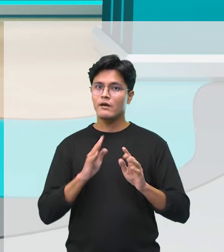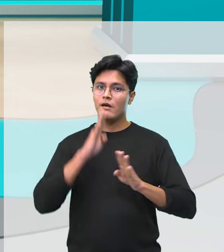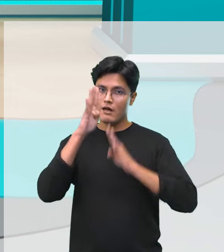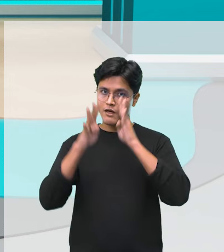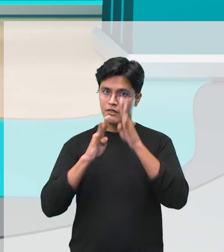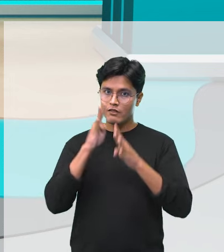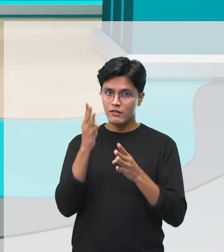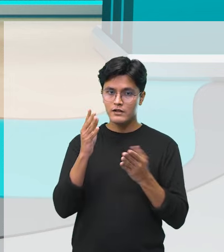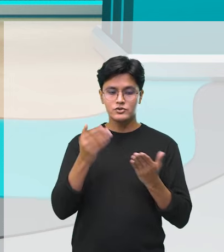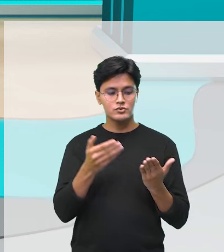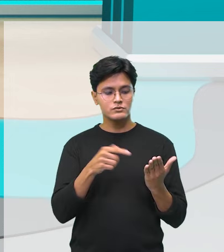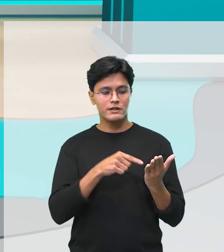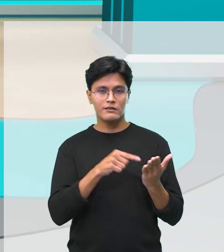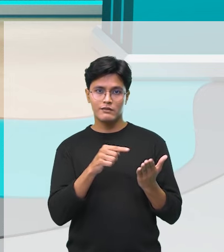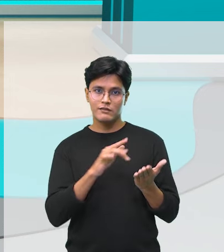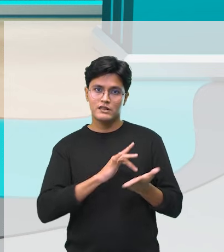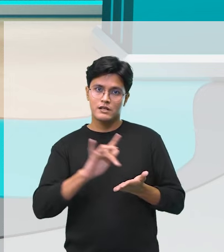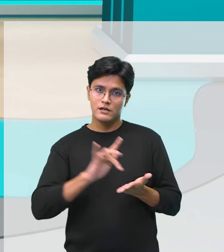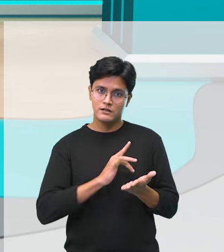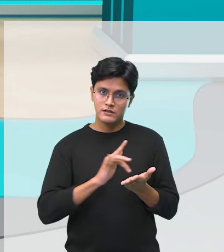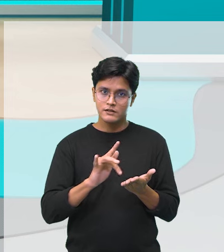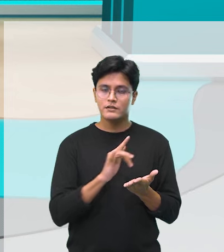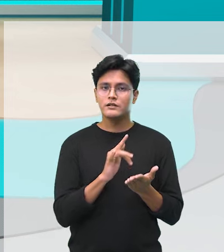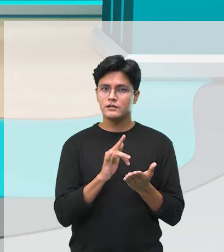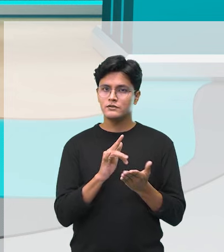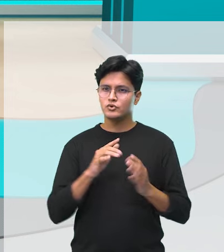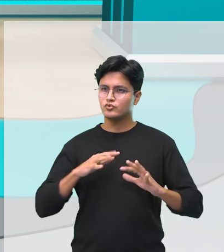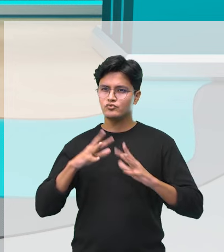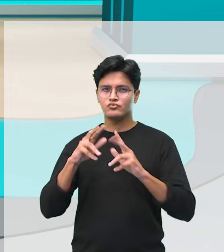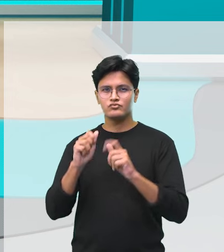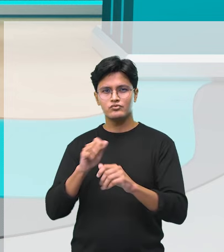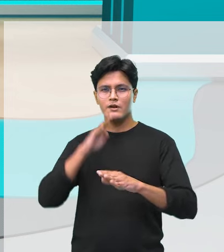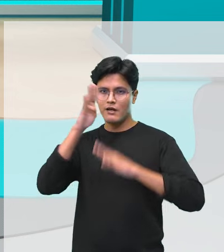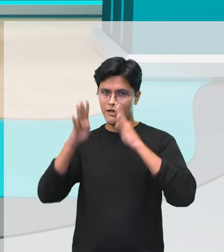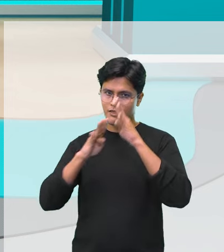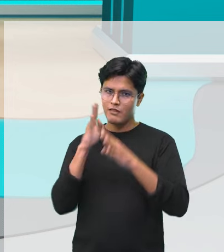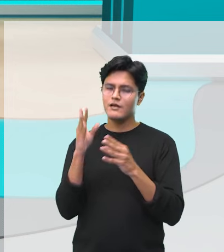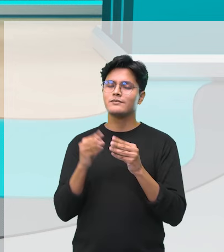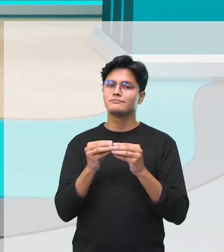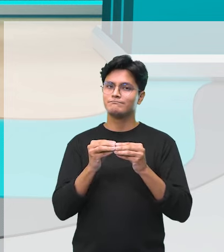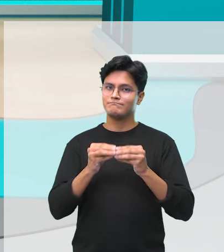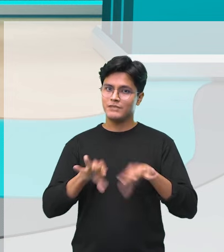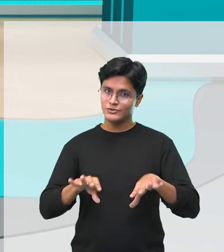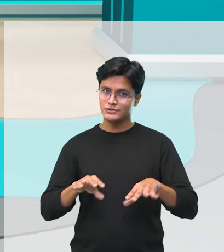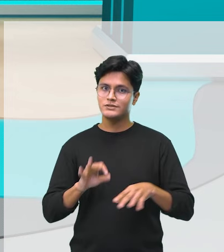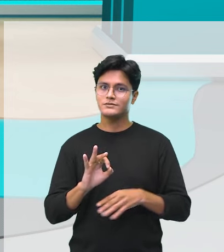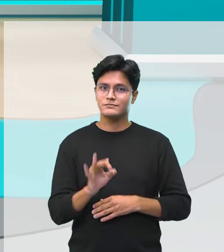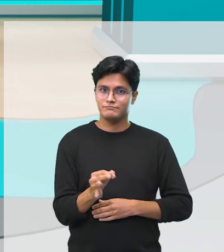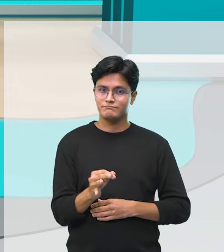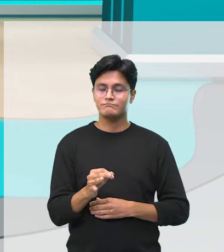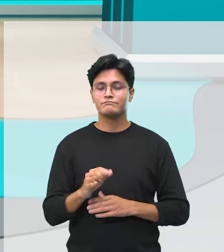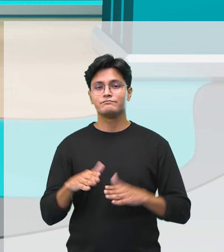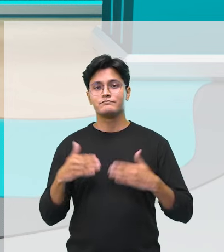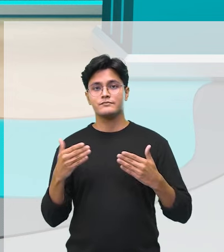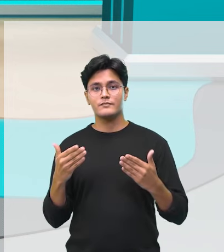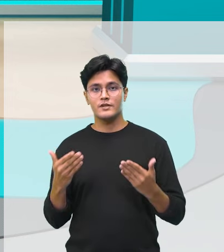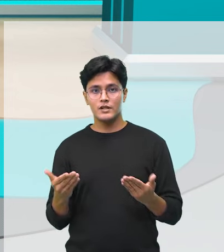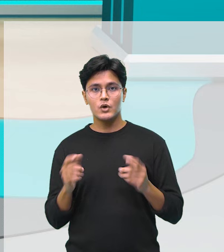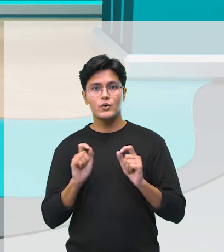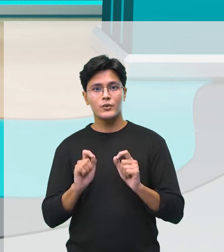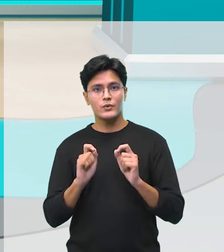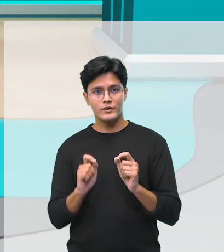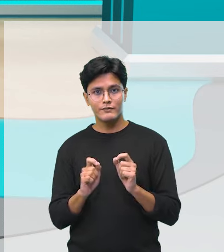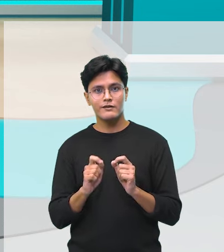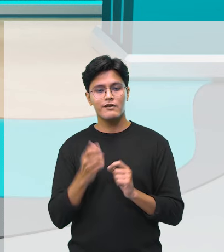como tudo na vida, tudo o que é. E excesso é prejudicial, a mesma coisa está acontecendo. Não podemos